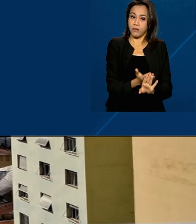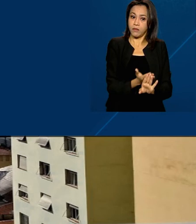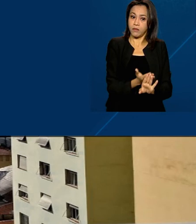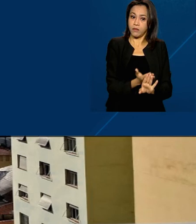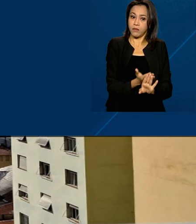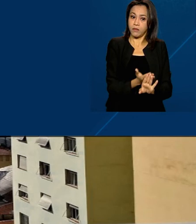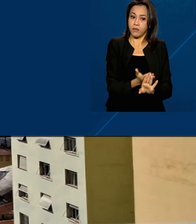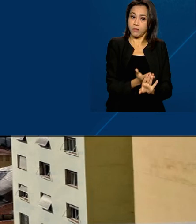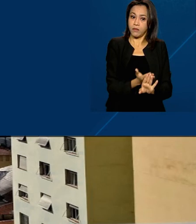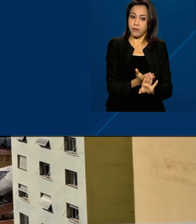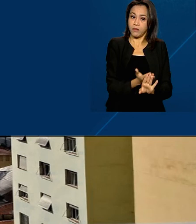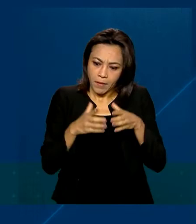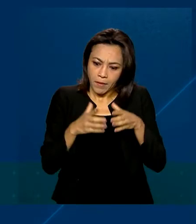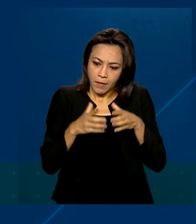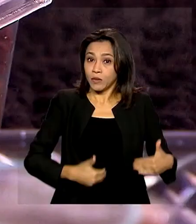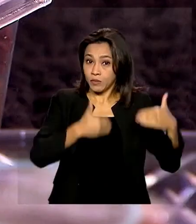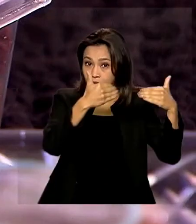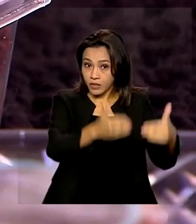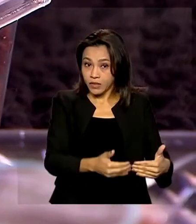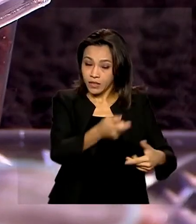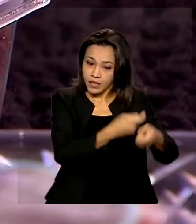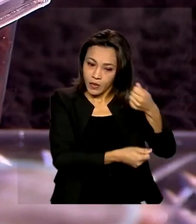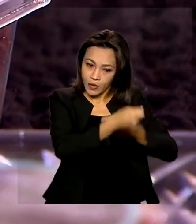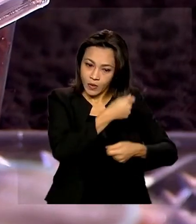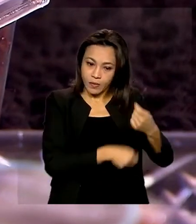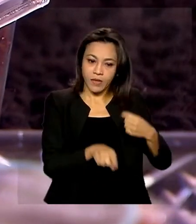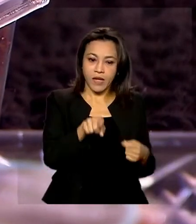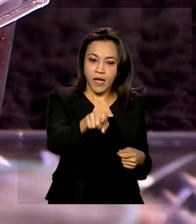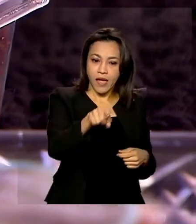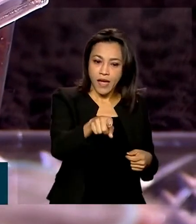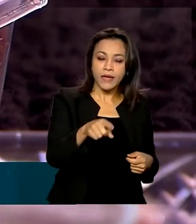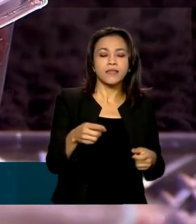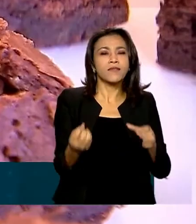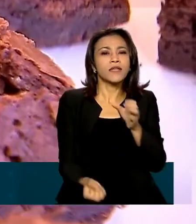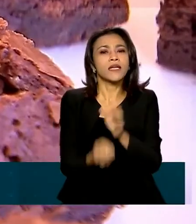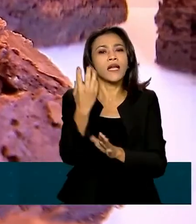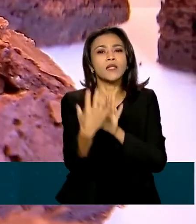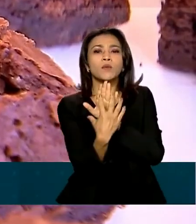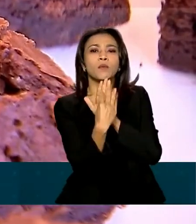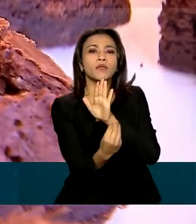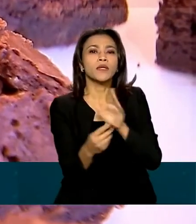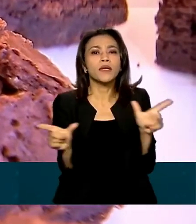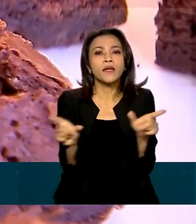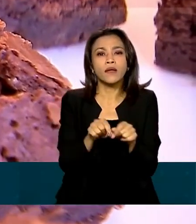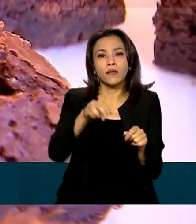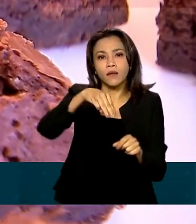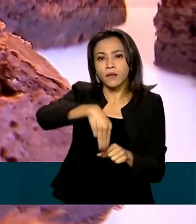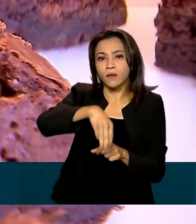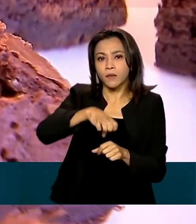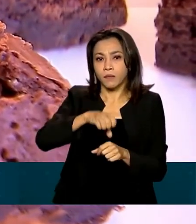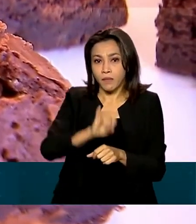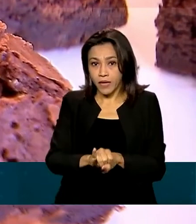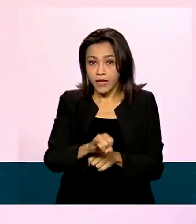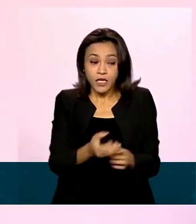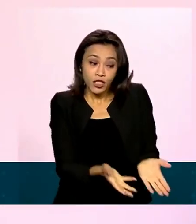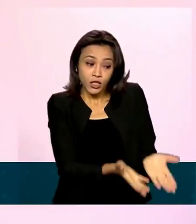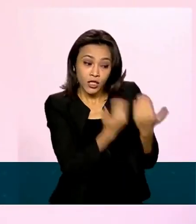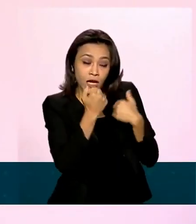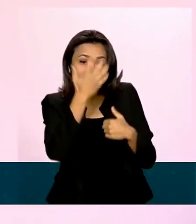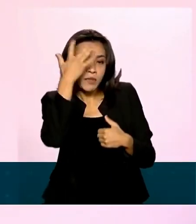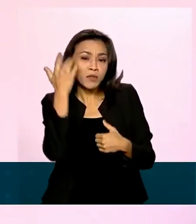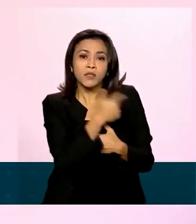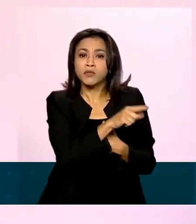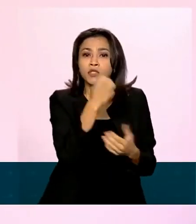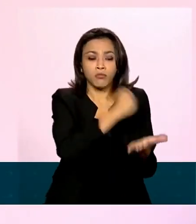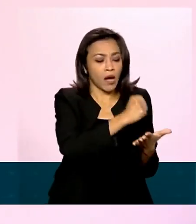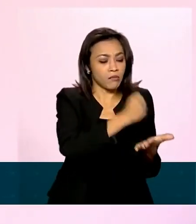Economia. Vamos conferir. A categoria de empresa MEI foi criada com o objetivo de tirar da informalidade profissionais